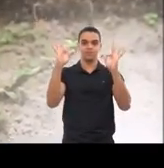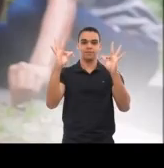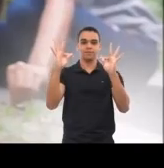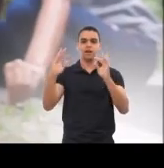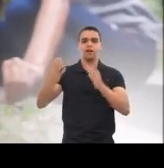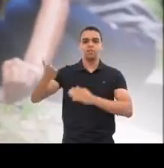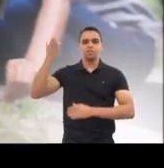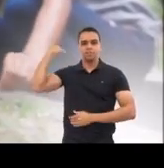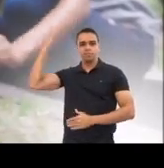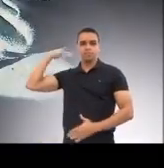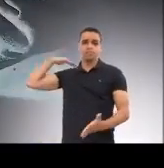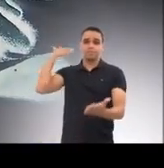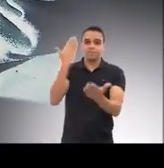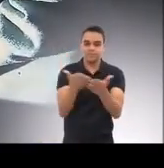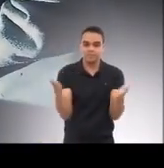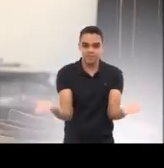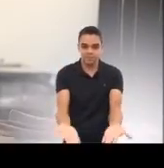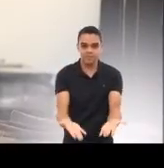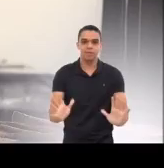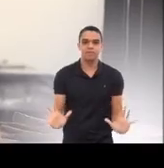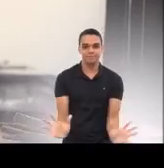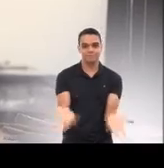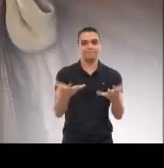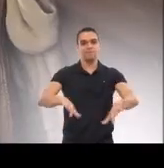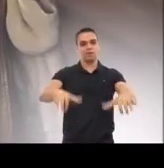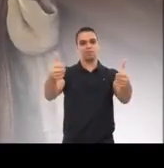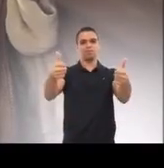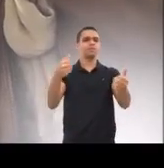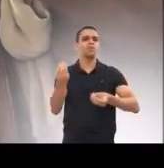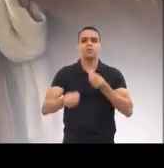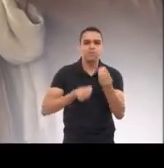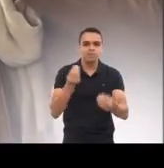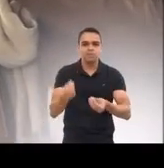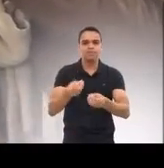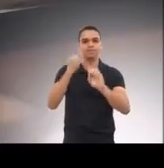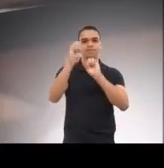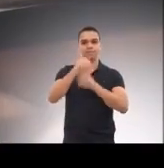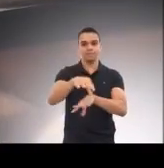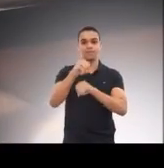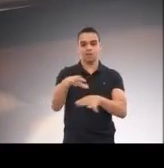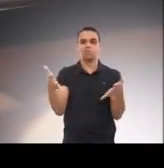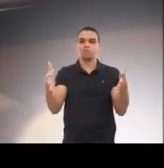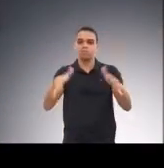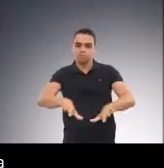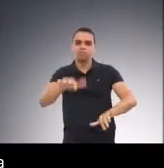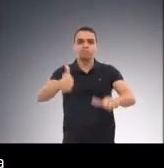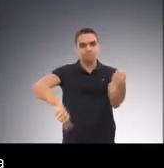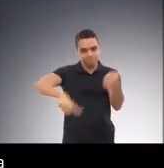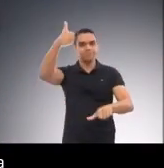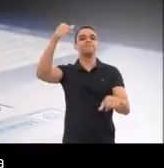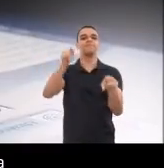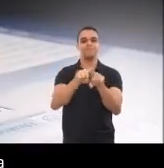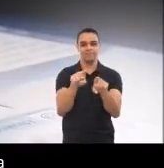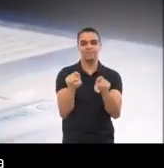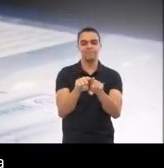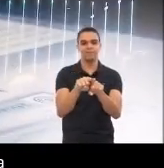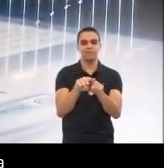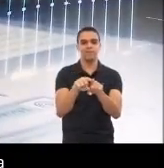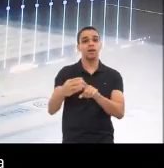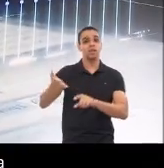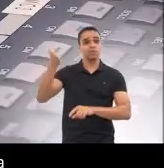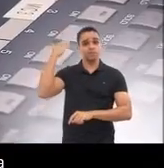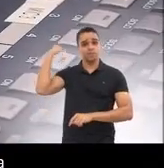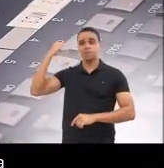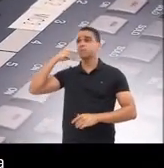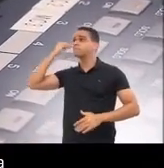tem feito de melhor. Através da oferta de educação inclusiva e de qualidade, conectamos as experiências